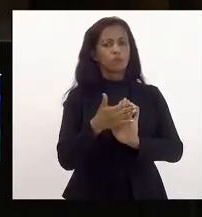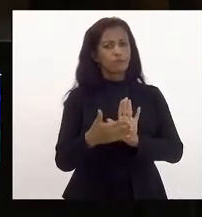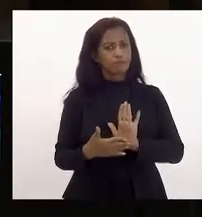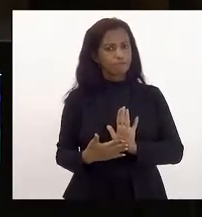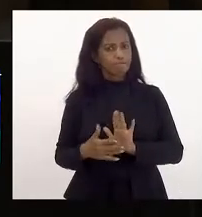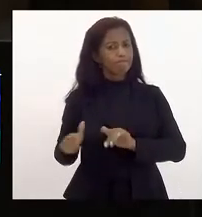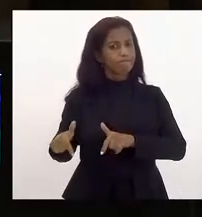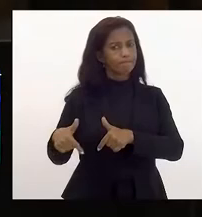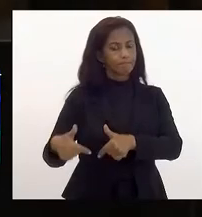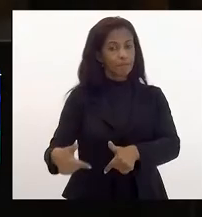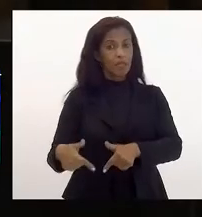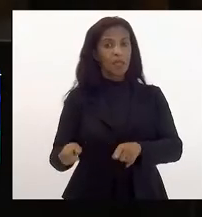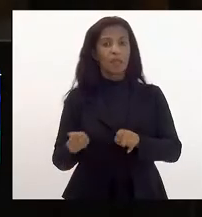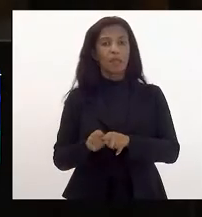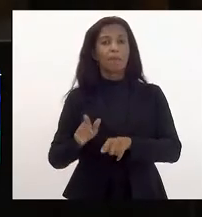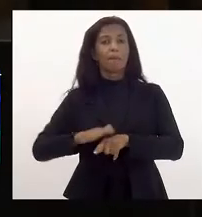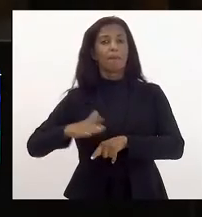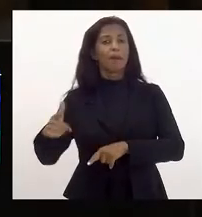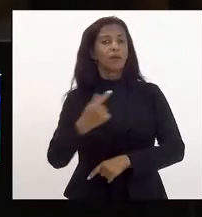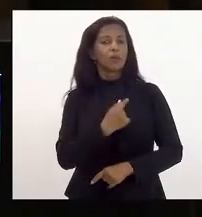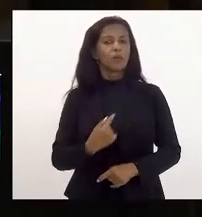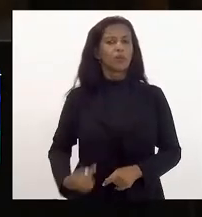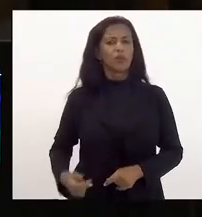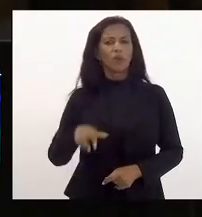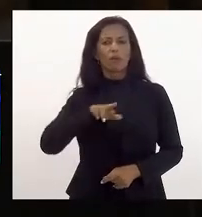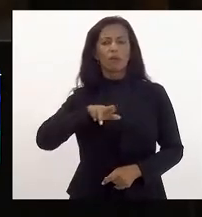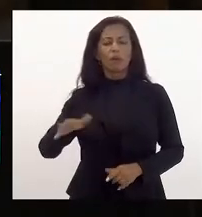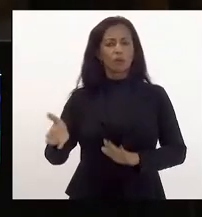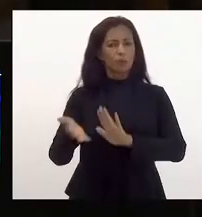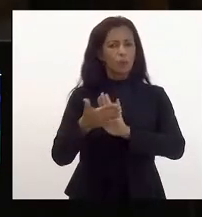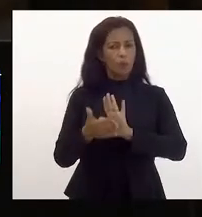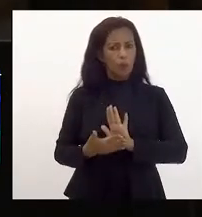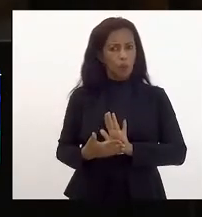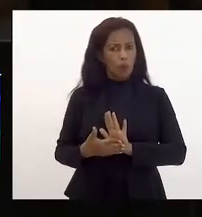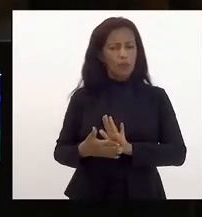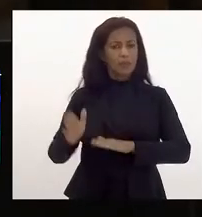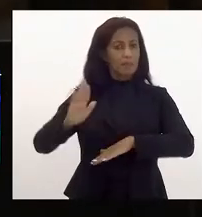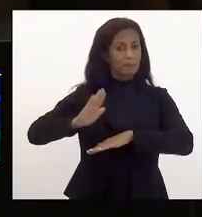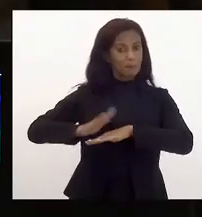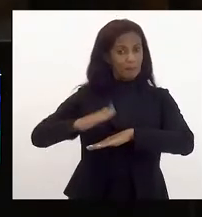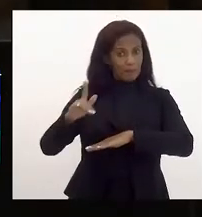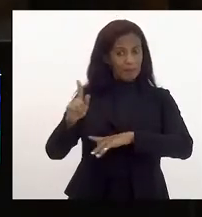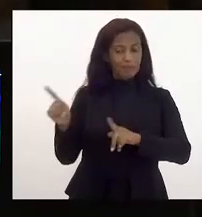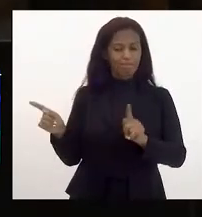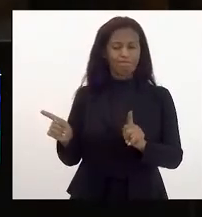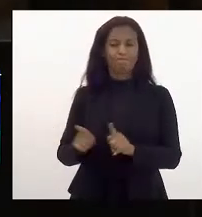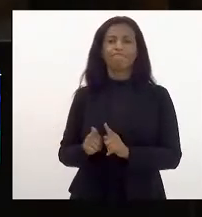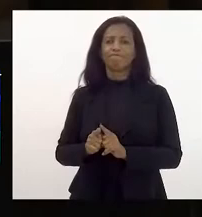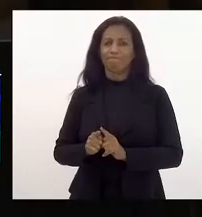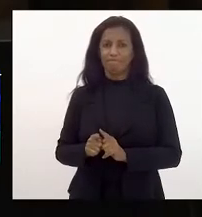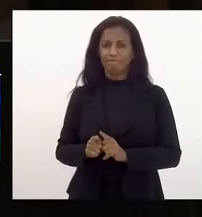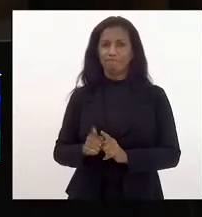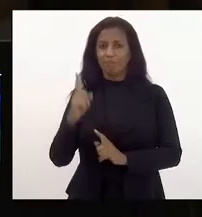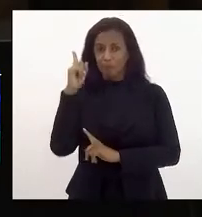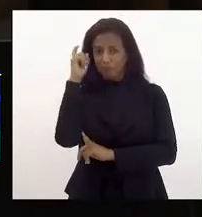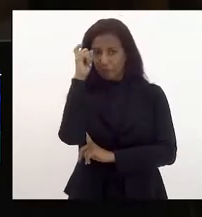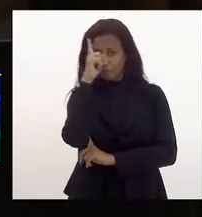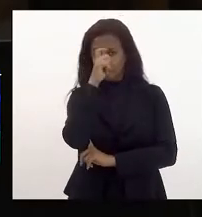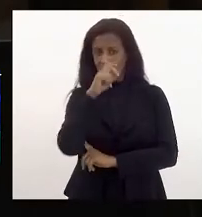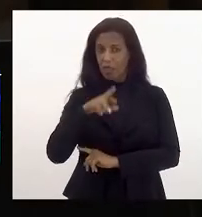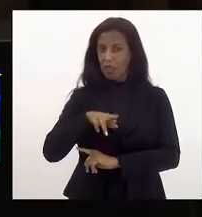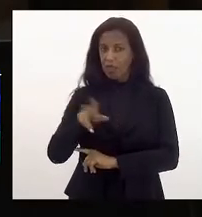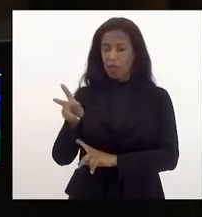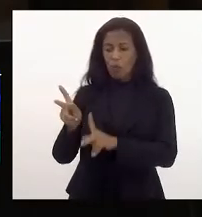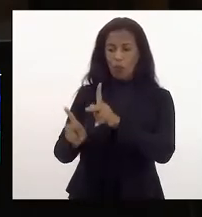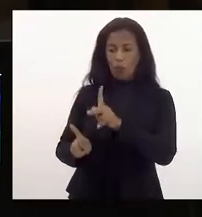e ainda mais aquilo que o governo não se propôs a fazer é mais ainda vulnerabilizar não só